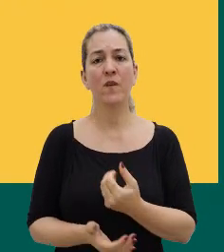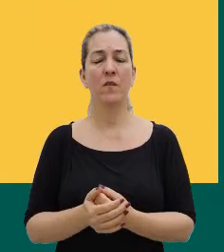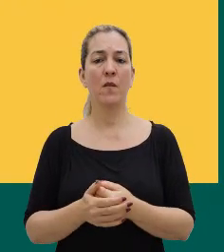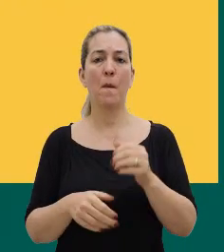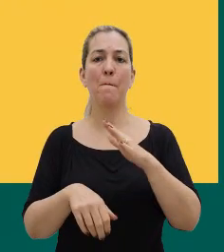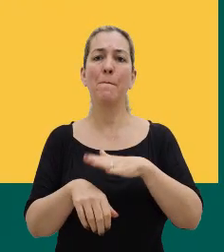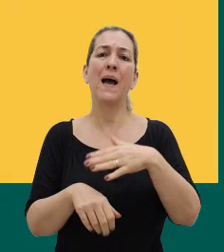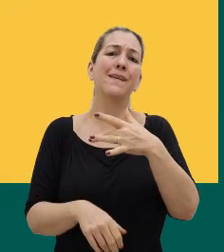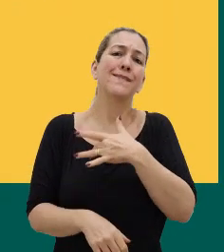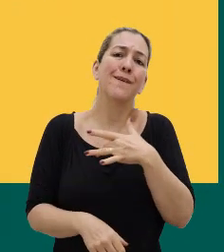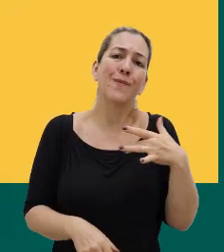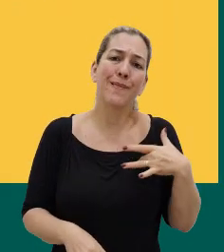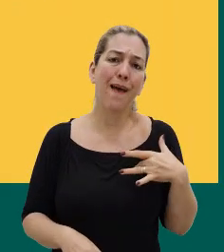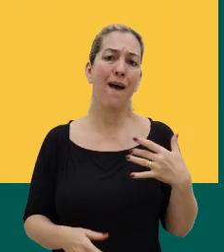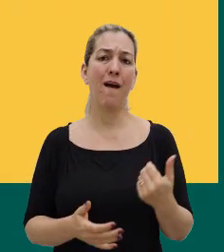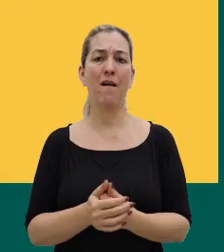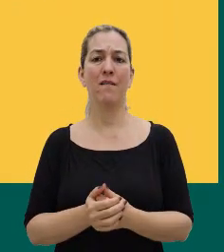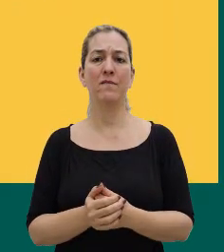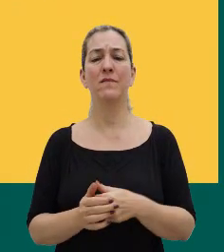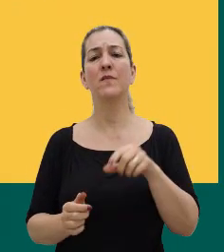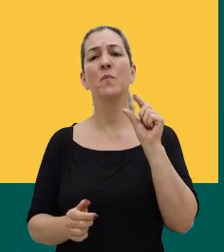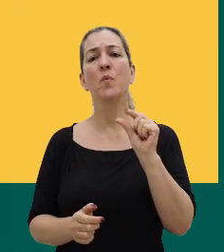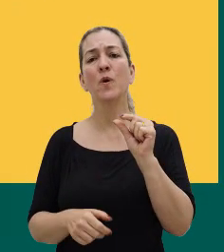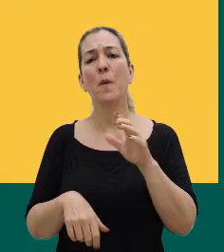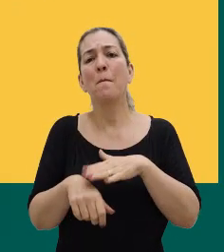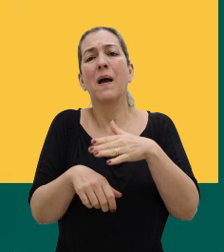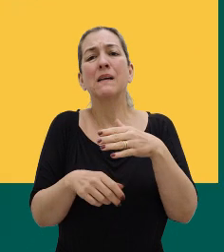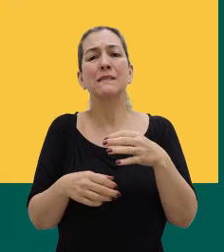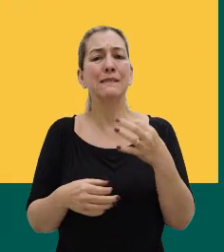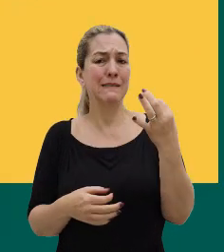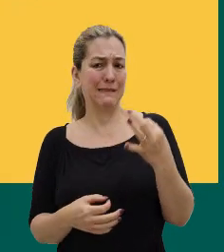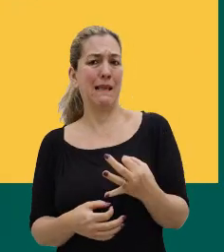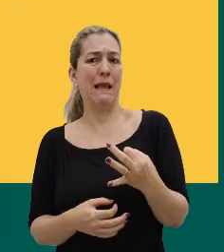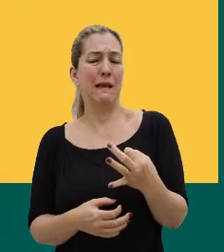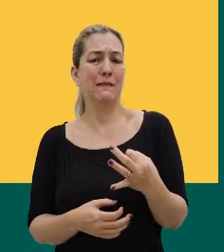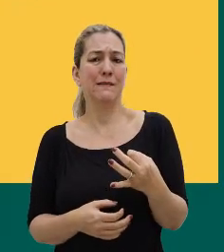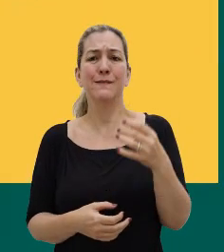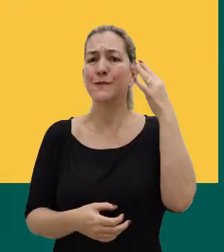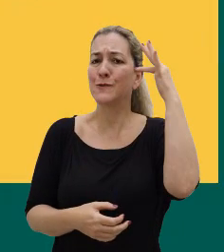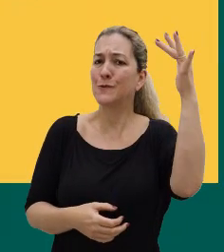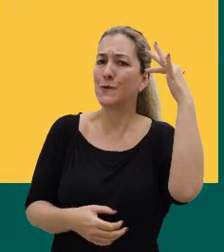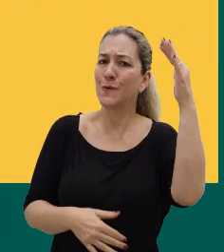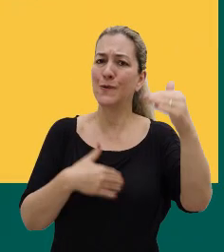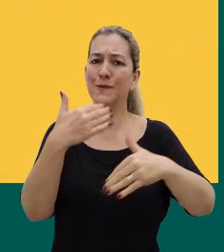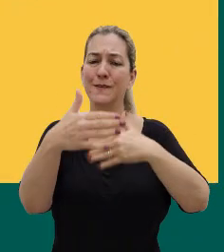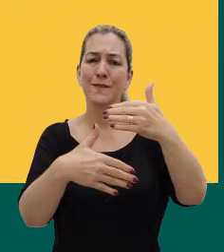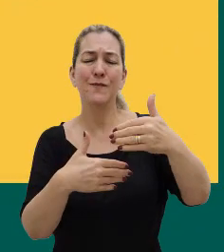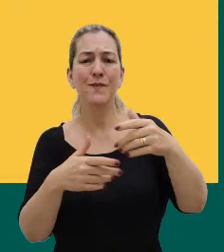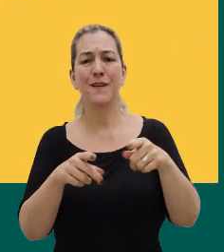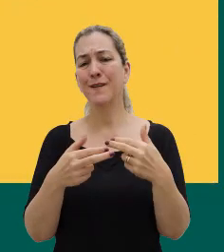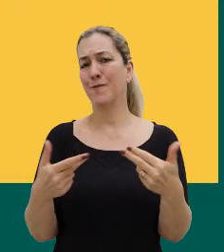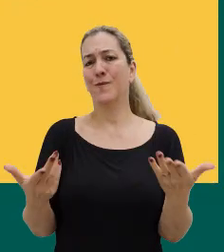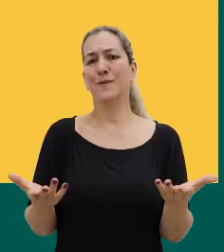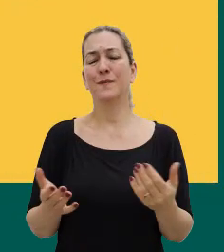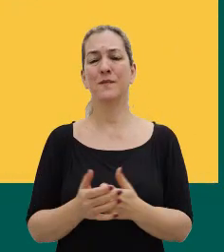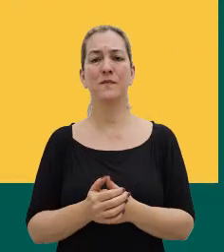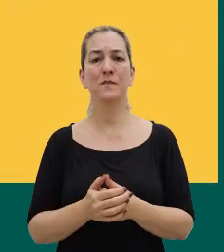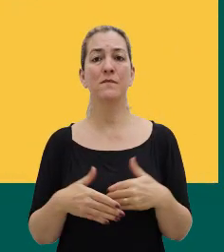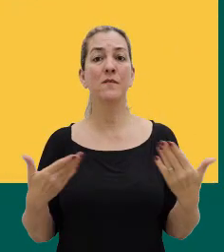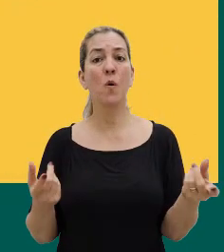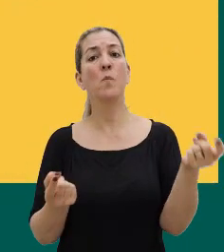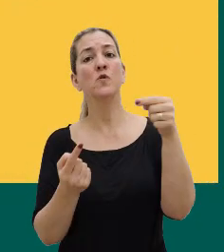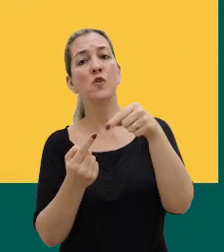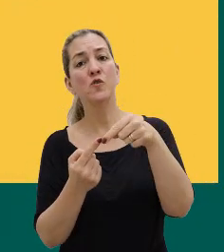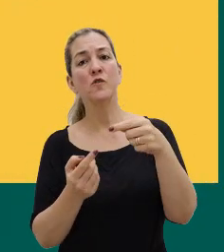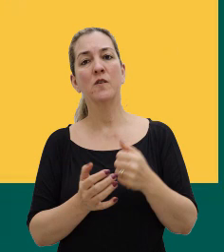mais saudável, né, um pouquinho mais digna, inclusive, de ter sonhos, de desenvolver fantasias, enfim, né, de